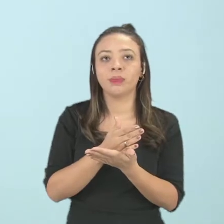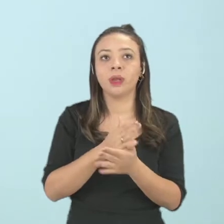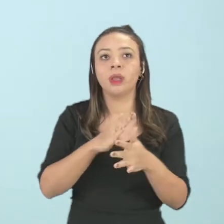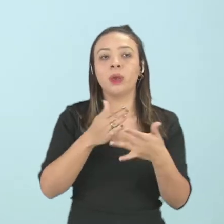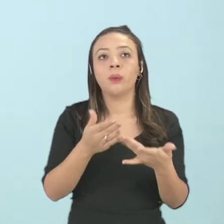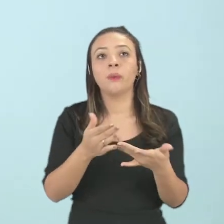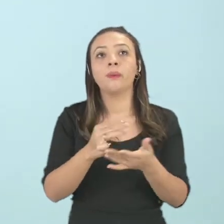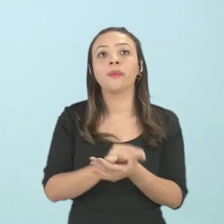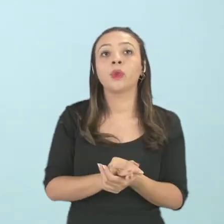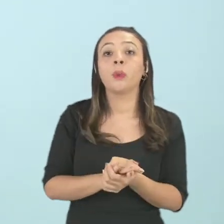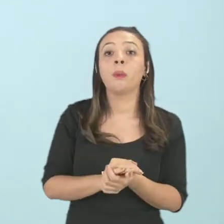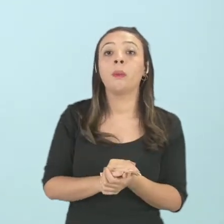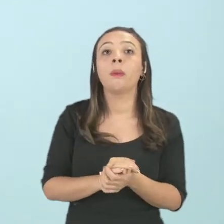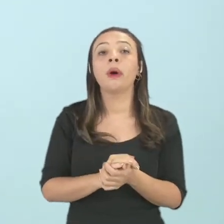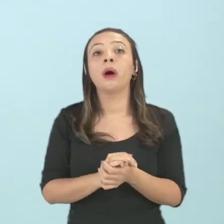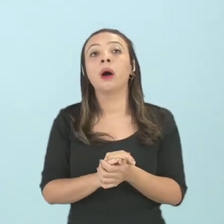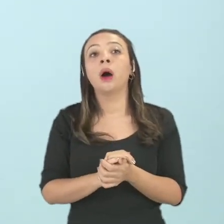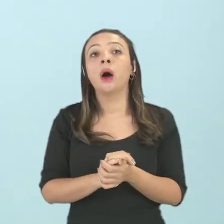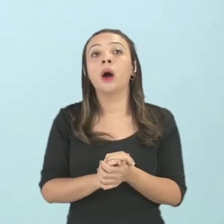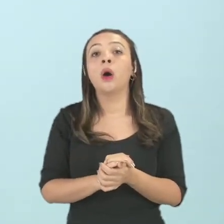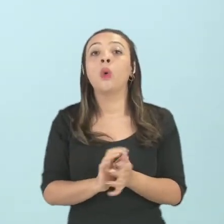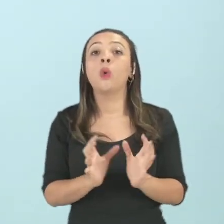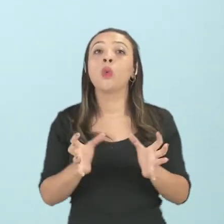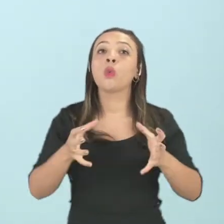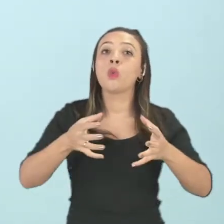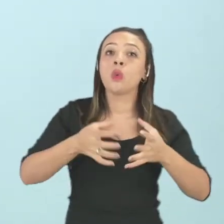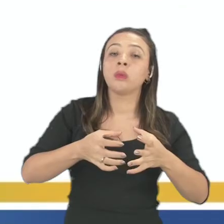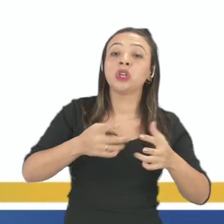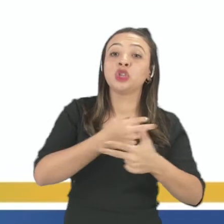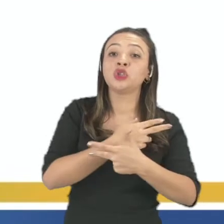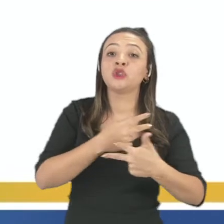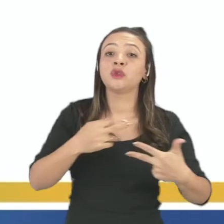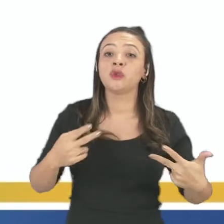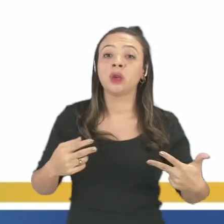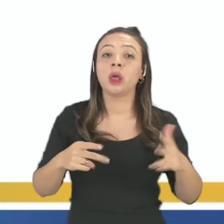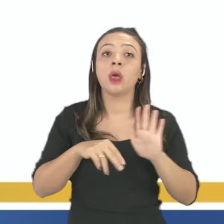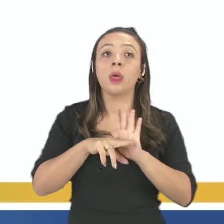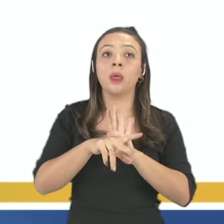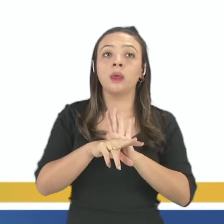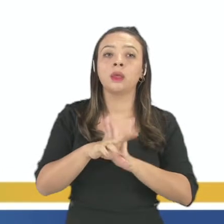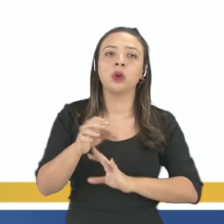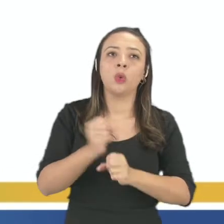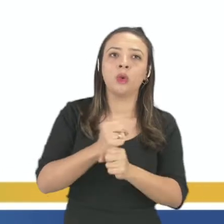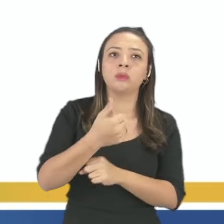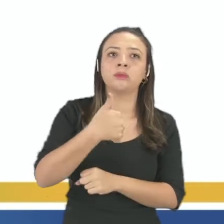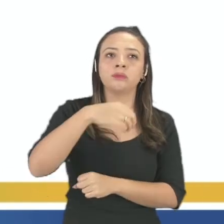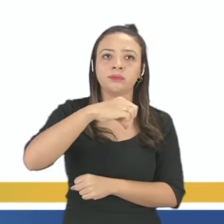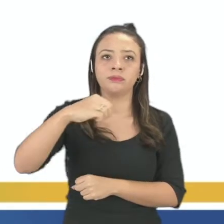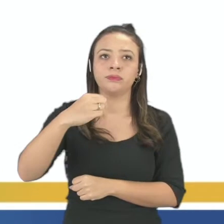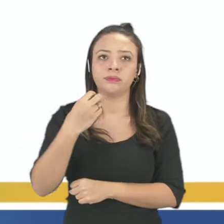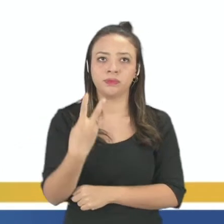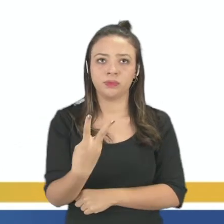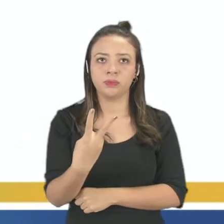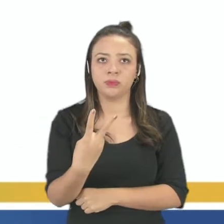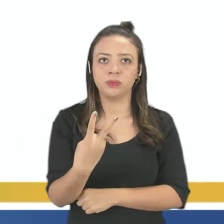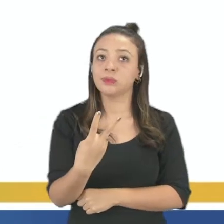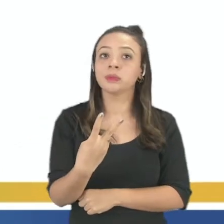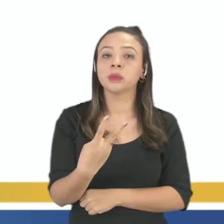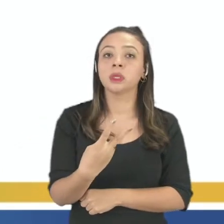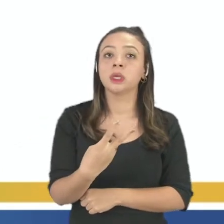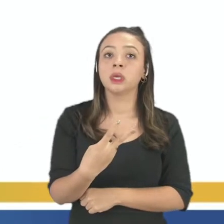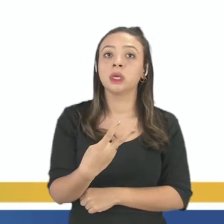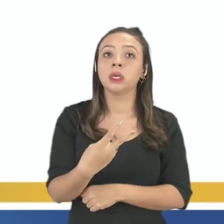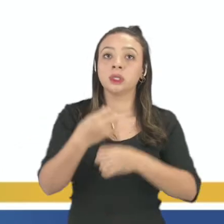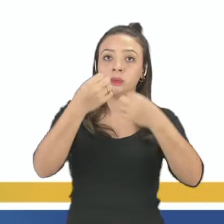Convenção sobre a diversidade biológica. Em 1992, durante a Eco 92, ficou estabelecido que